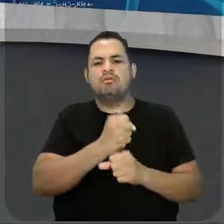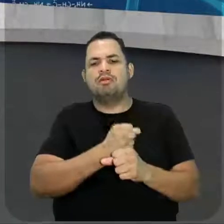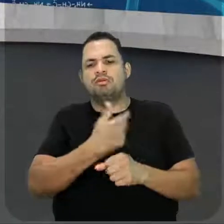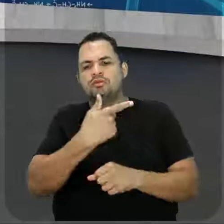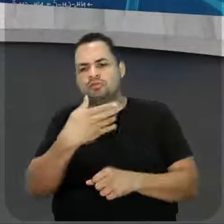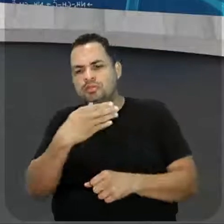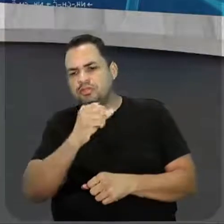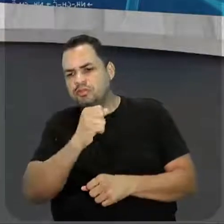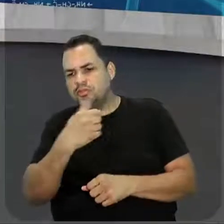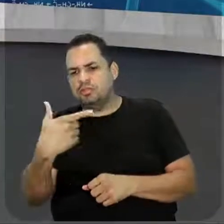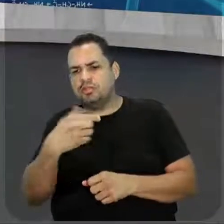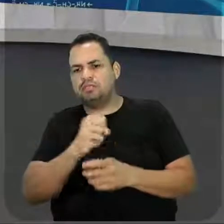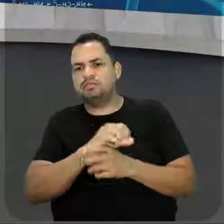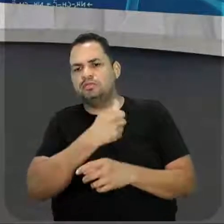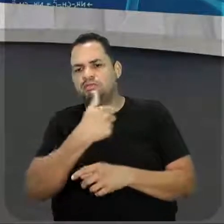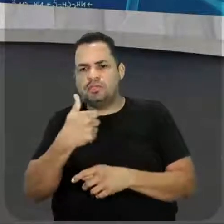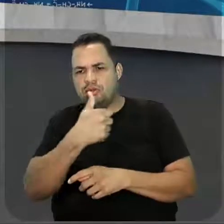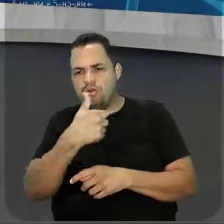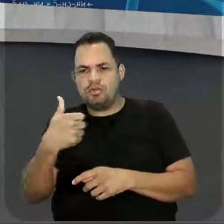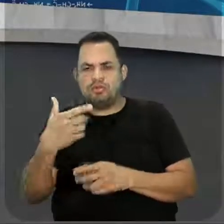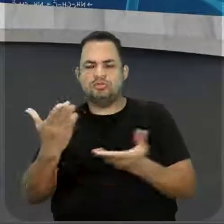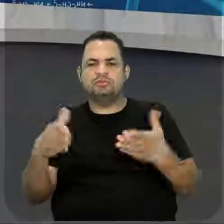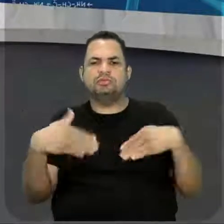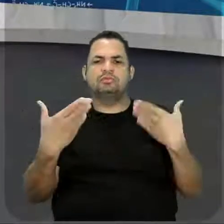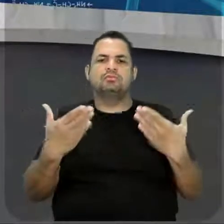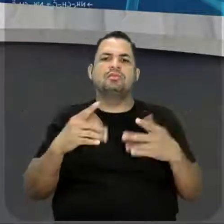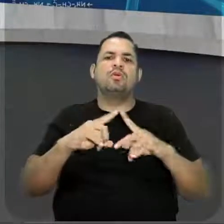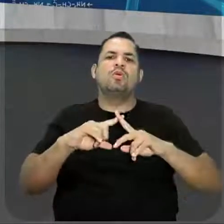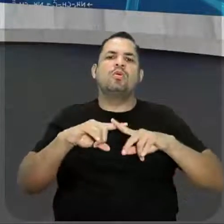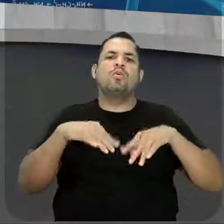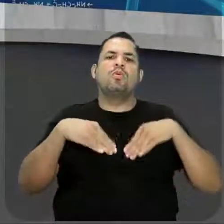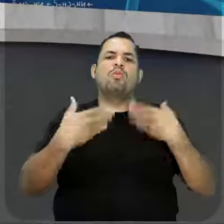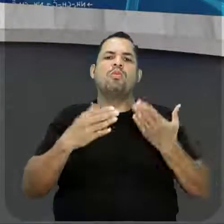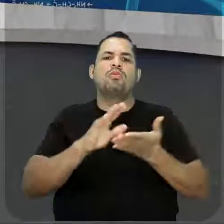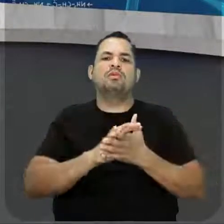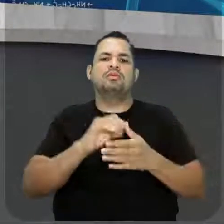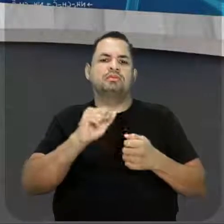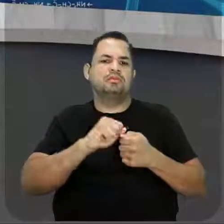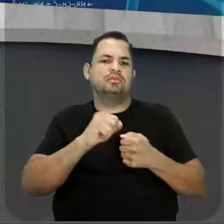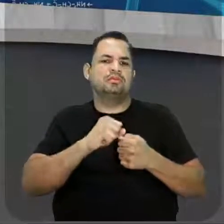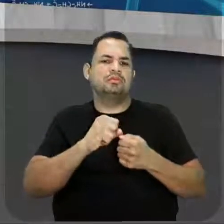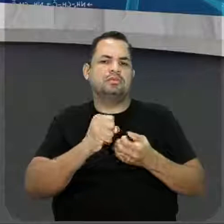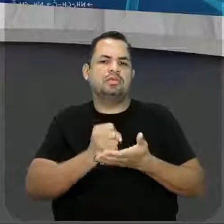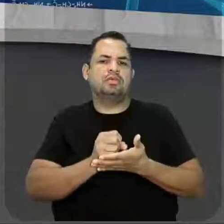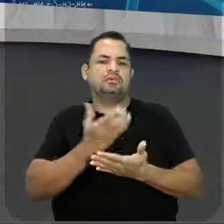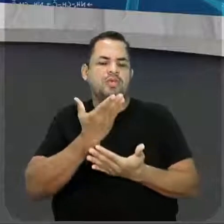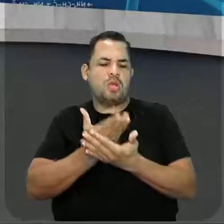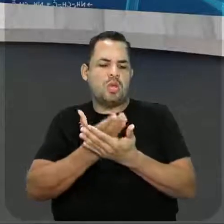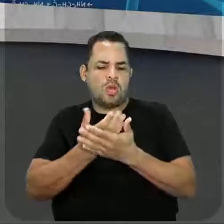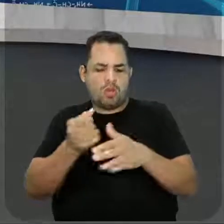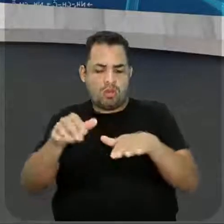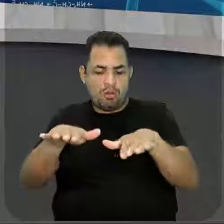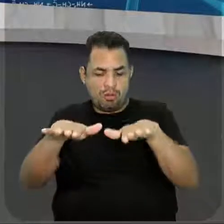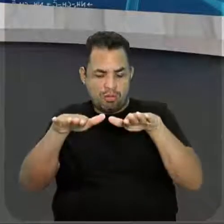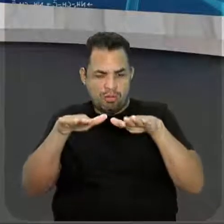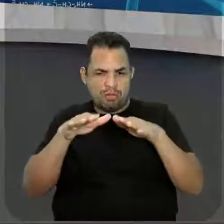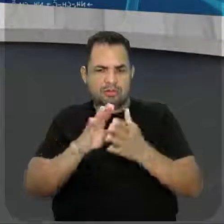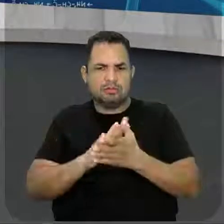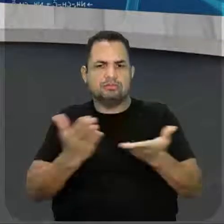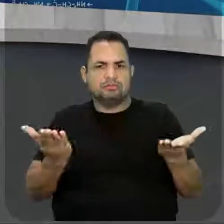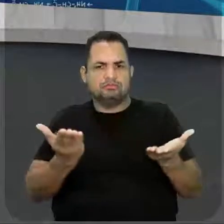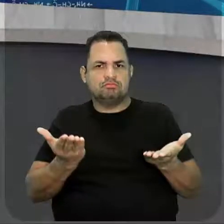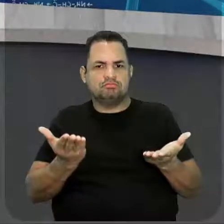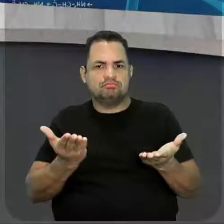2003, 2011, eu fico mesclando. Mas quando a gente faz o aulão, eu procuro sempre trazer questões dos Enems